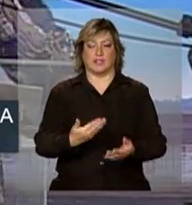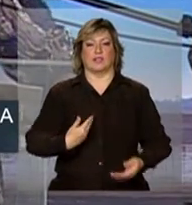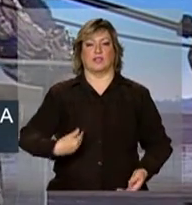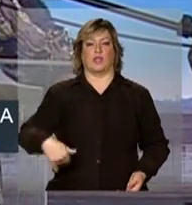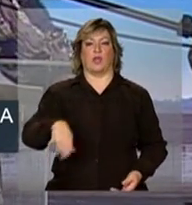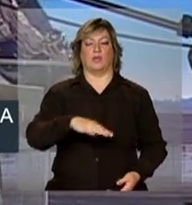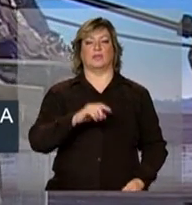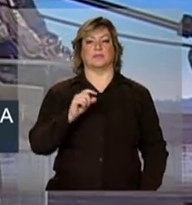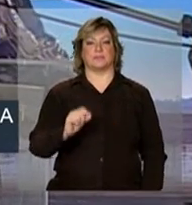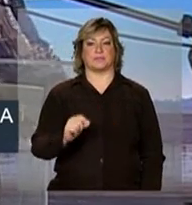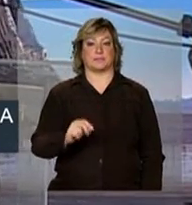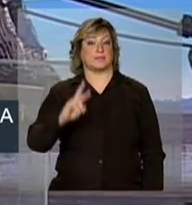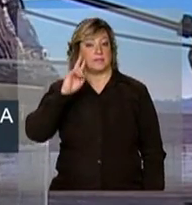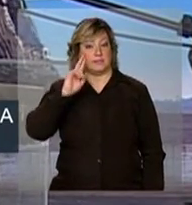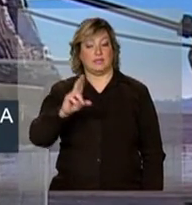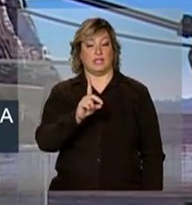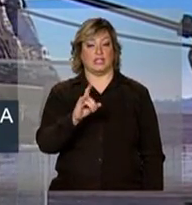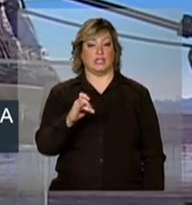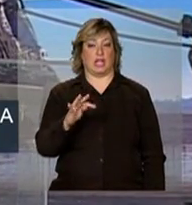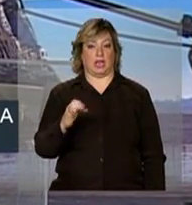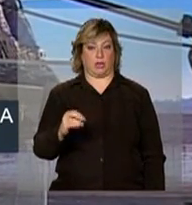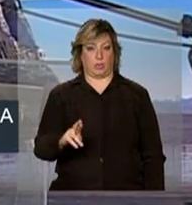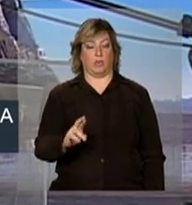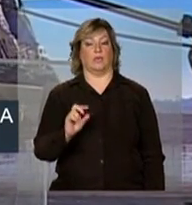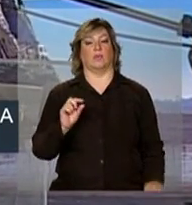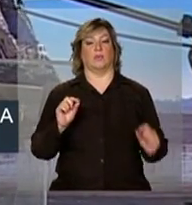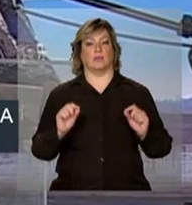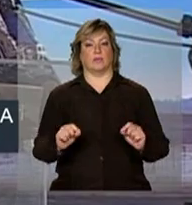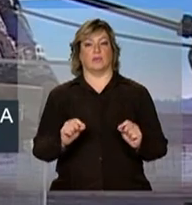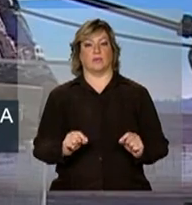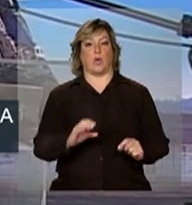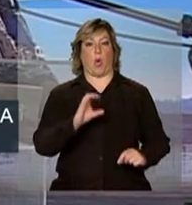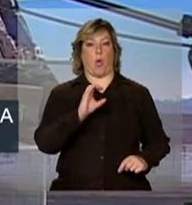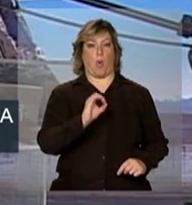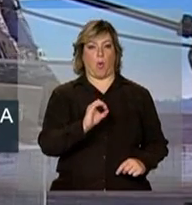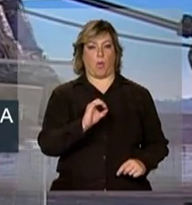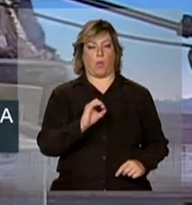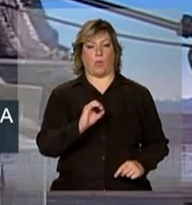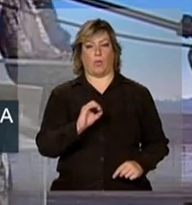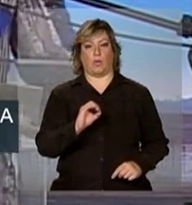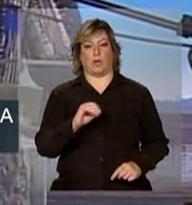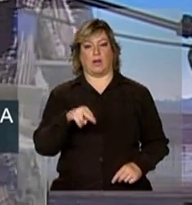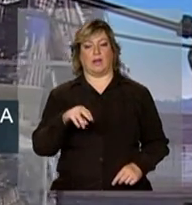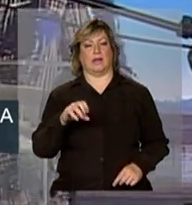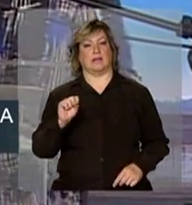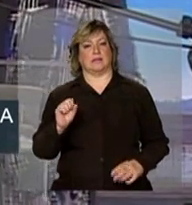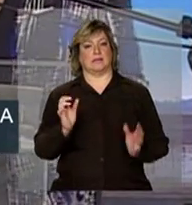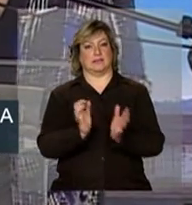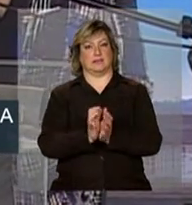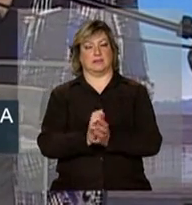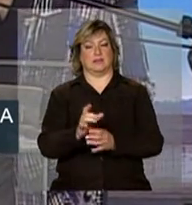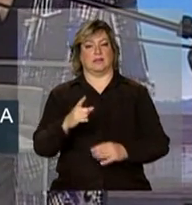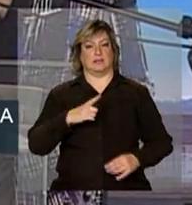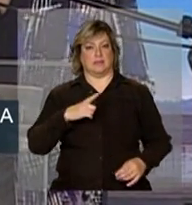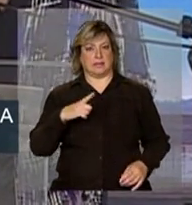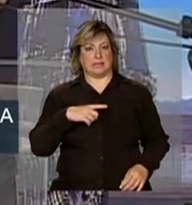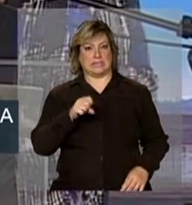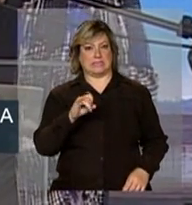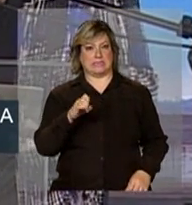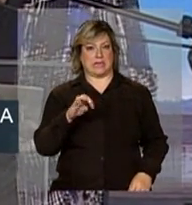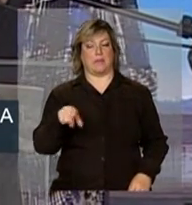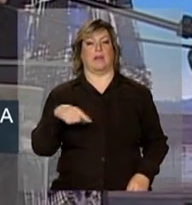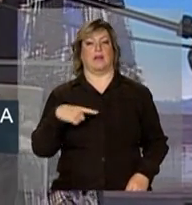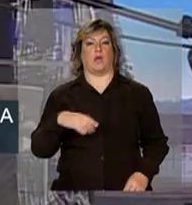diretor da ONS, do Operador Nacional do Sistema,